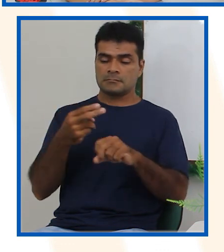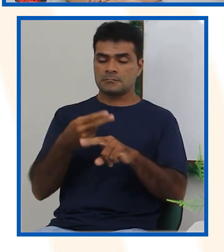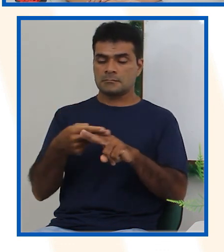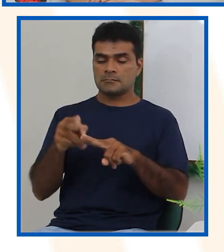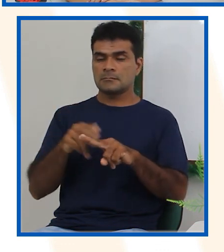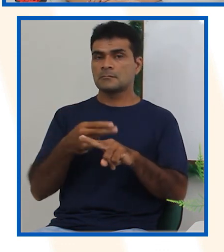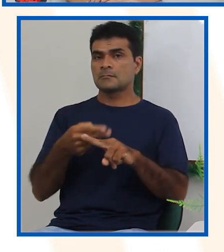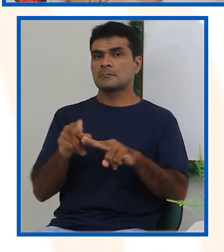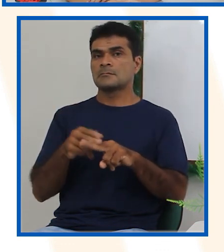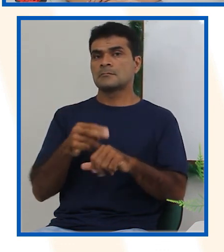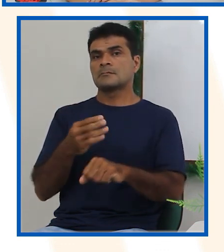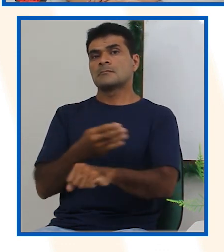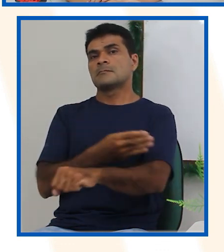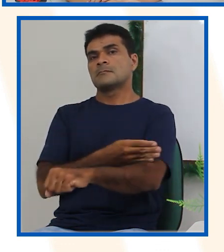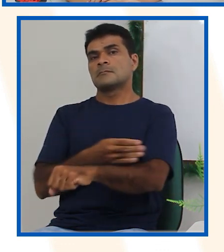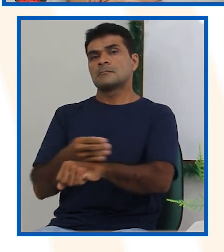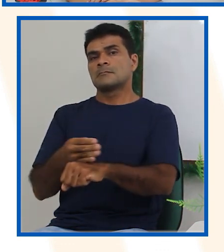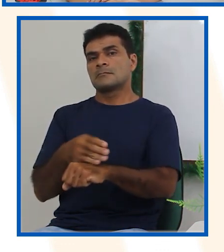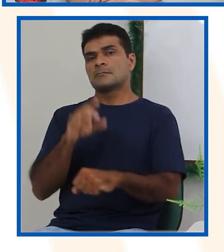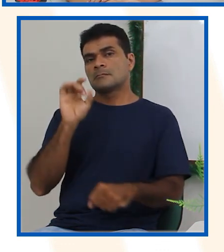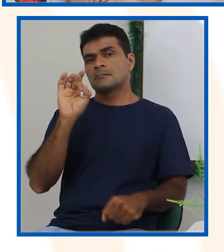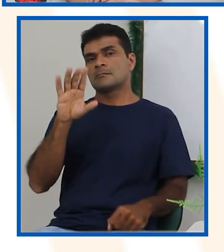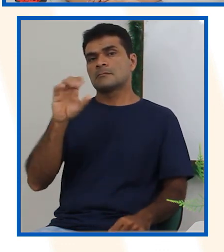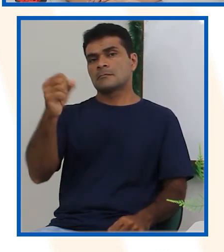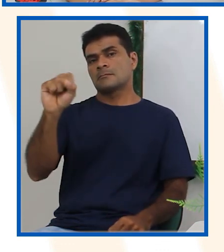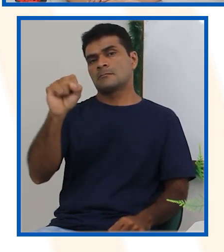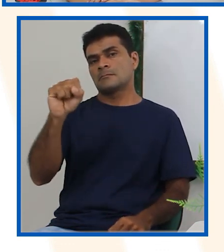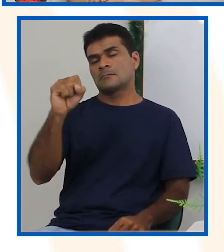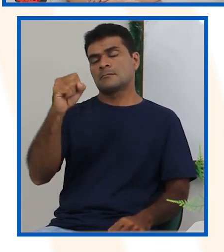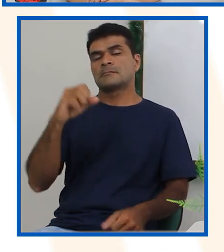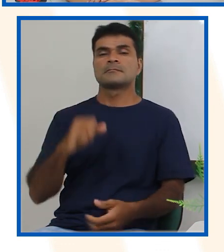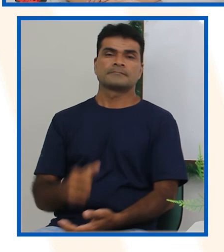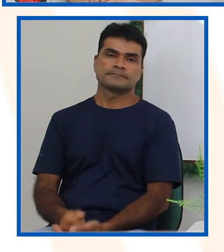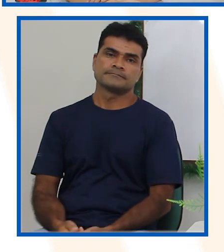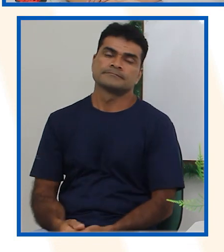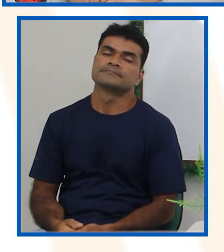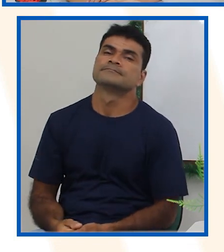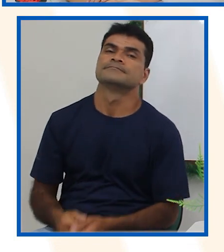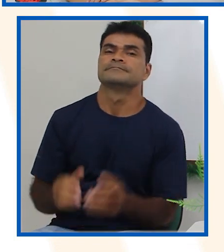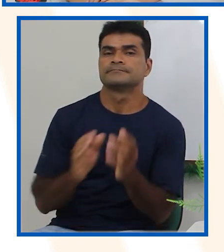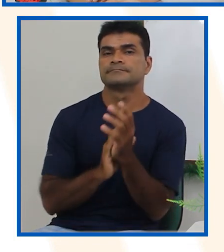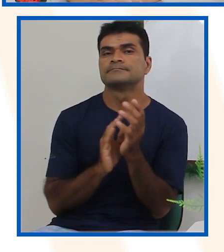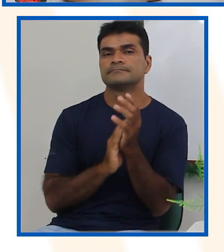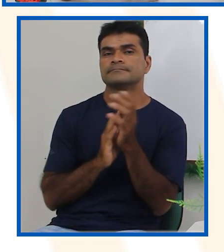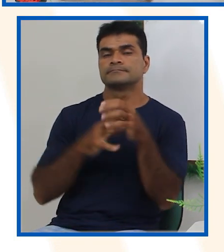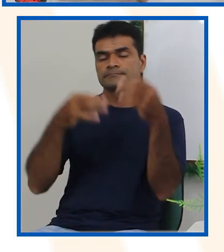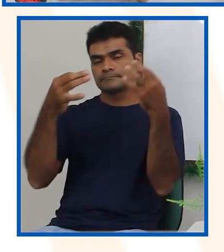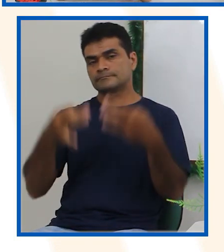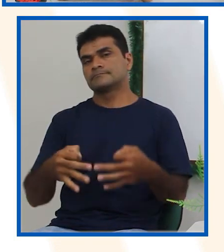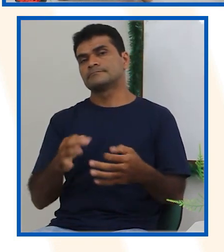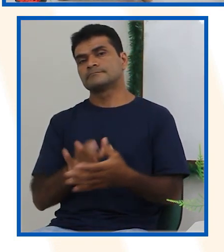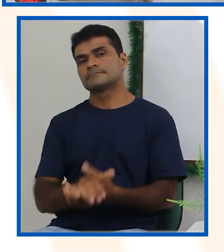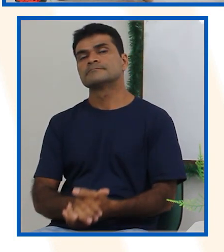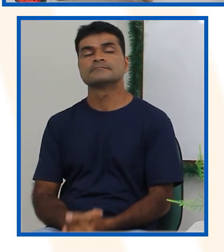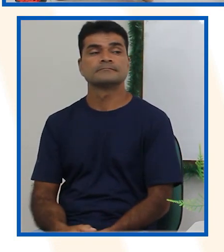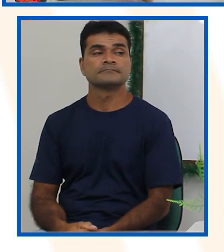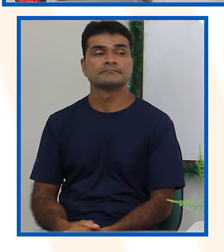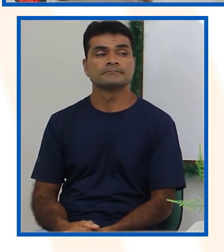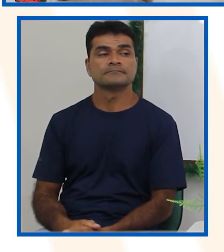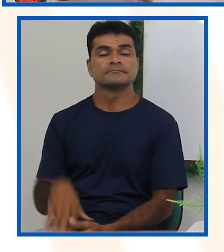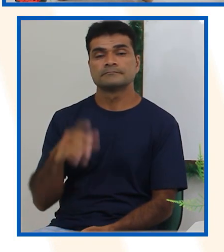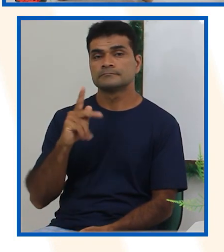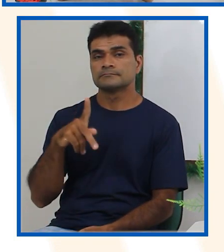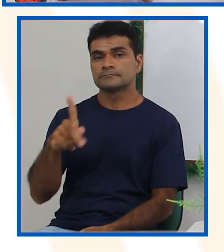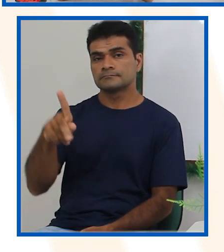branco, não é que só tem 8. Vamos verificar? Eee, muito bem. Olha só, continue